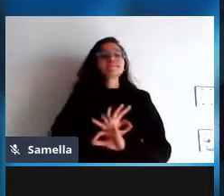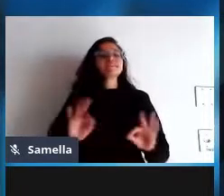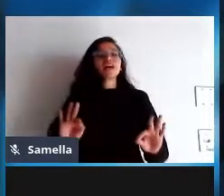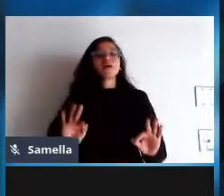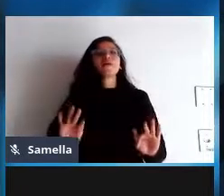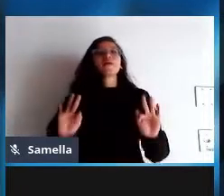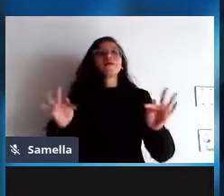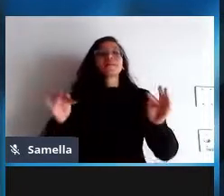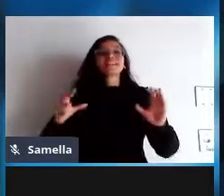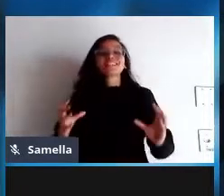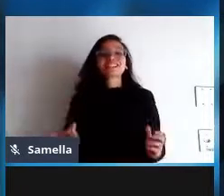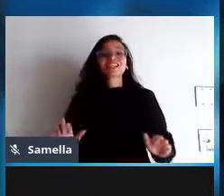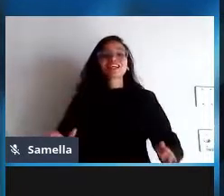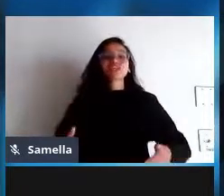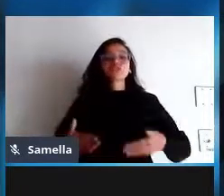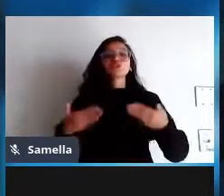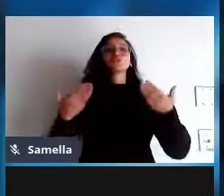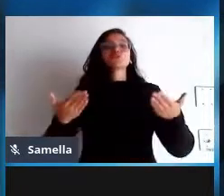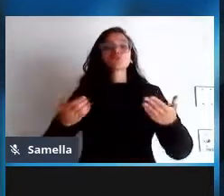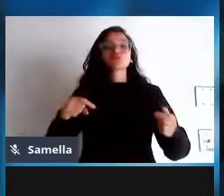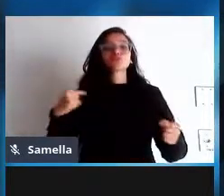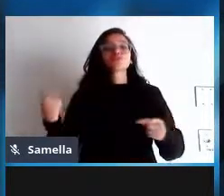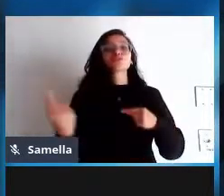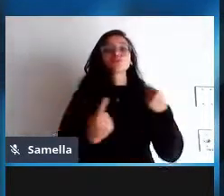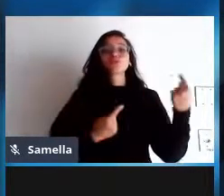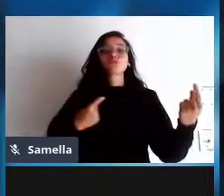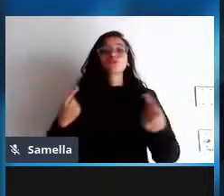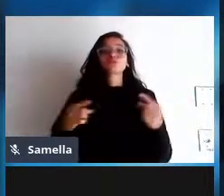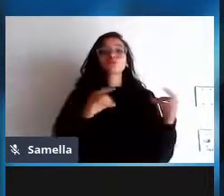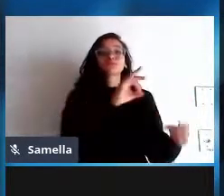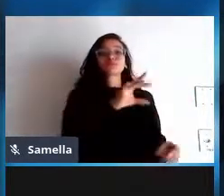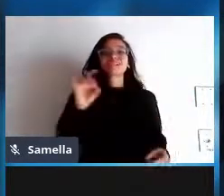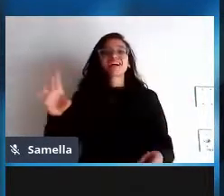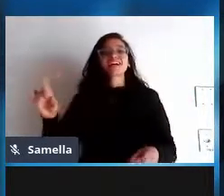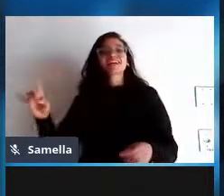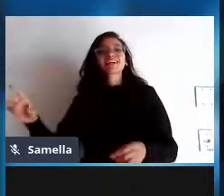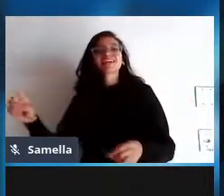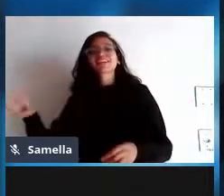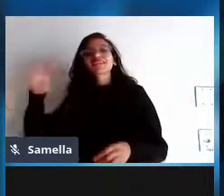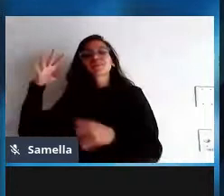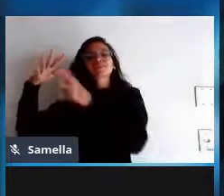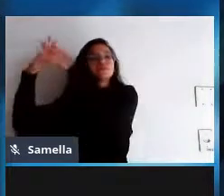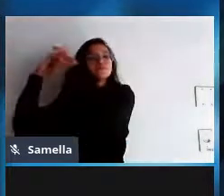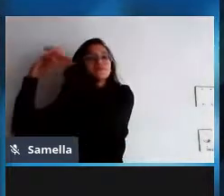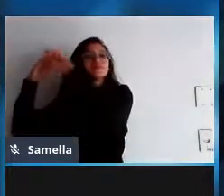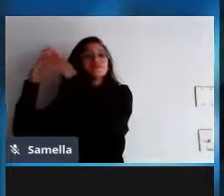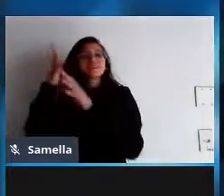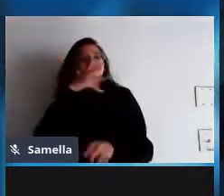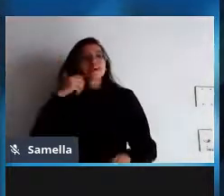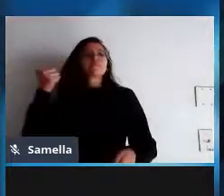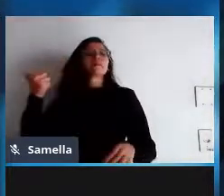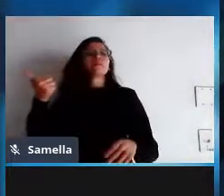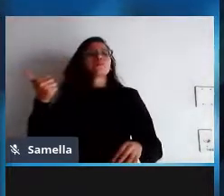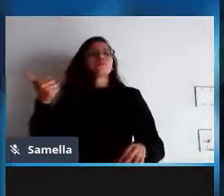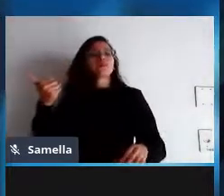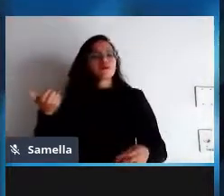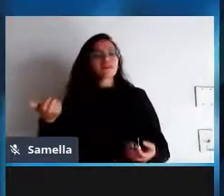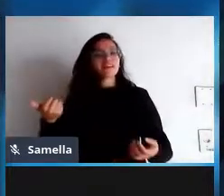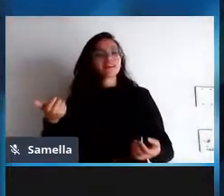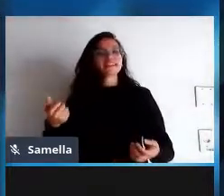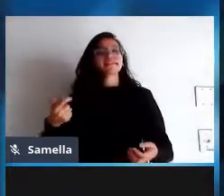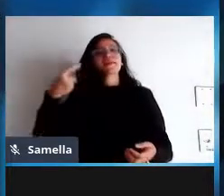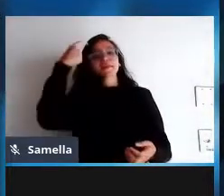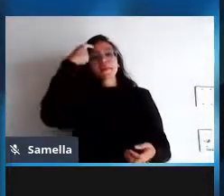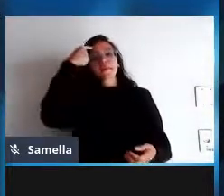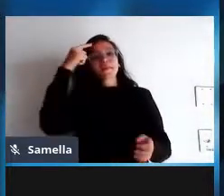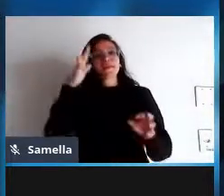sejam implementadas e aqui entra o lado técnico mesmo de você programar sabe de você pagar o